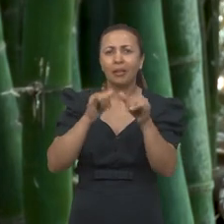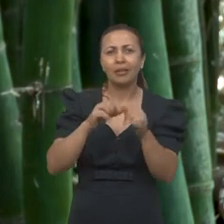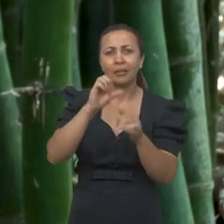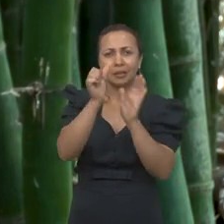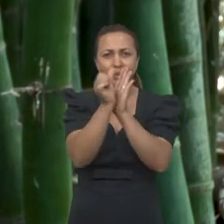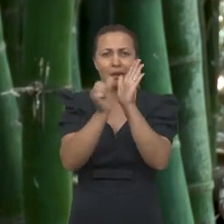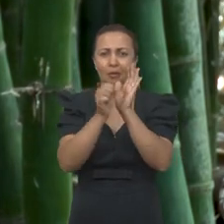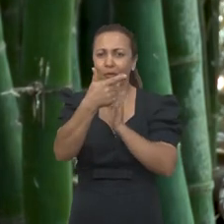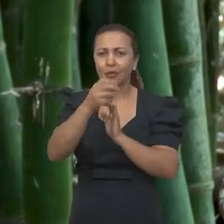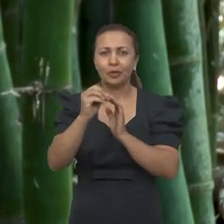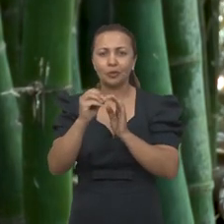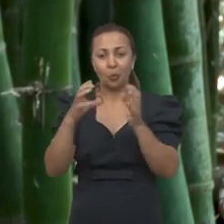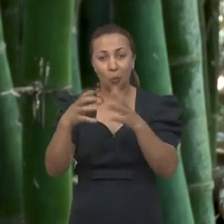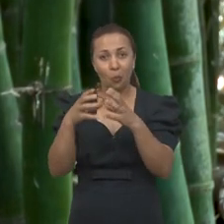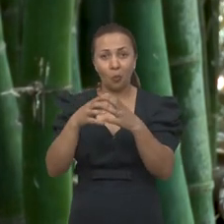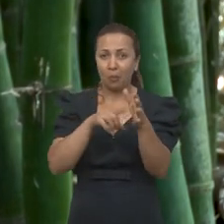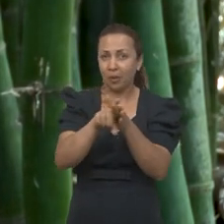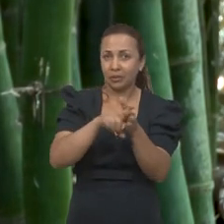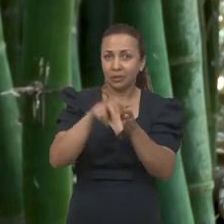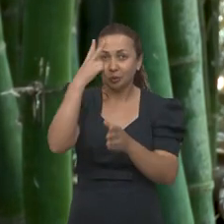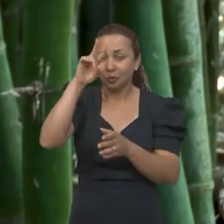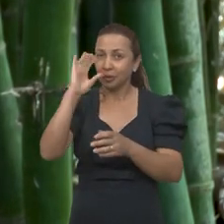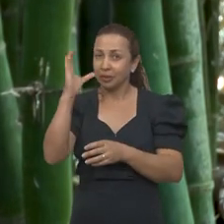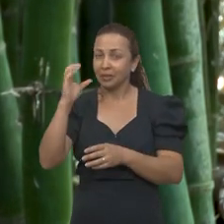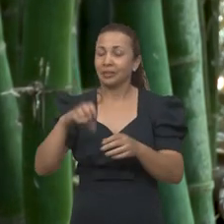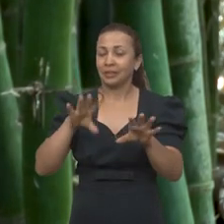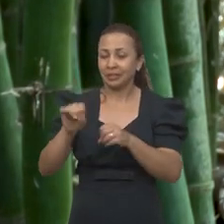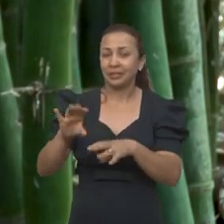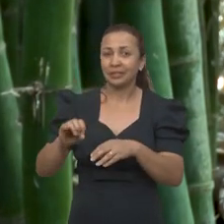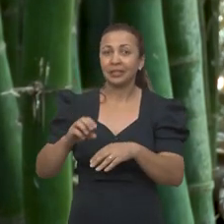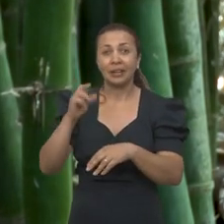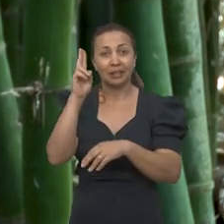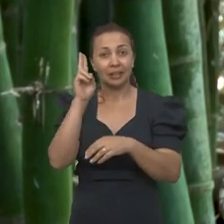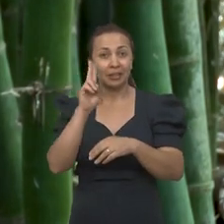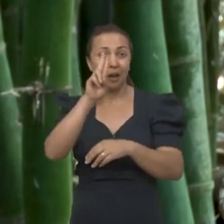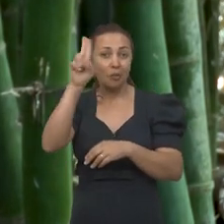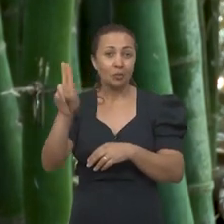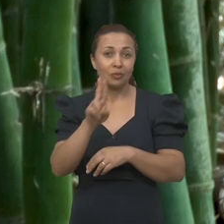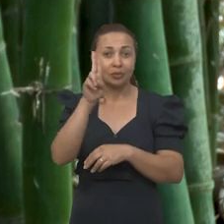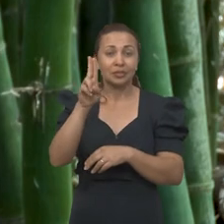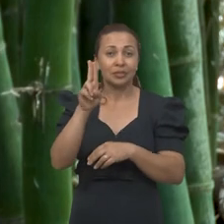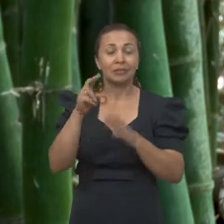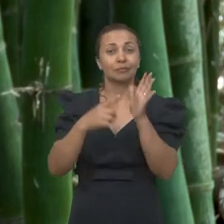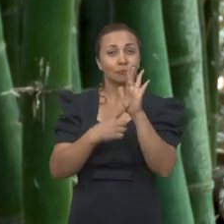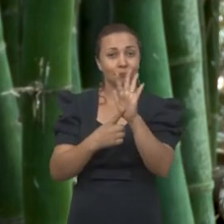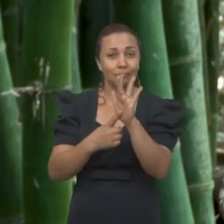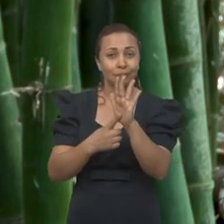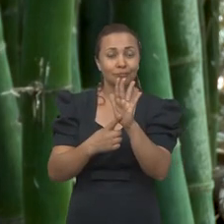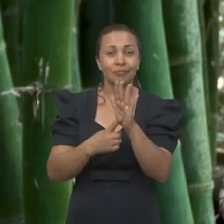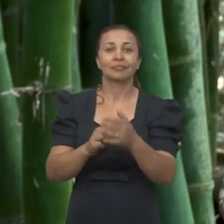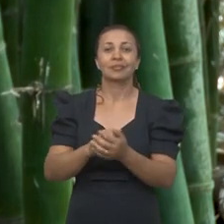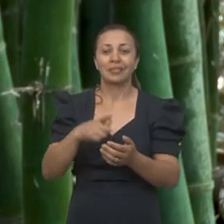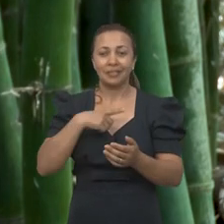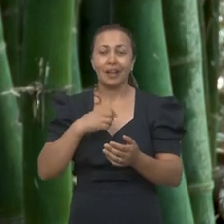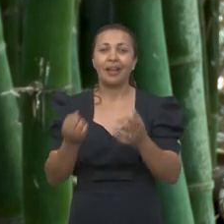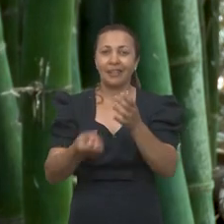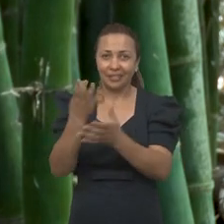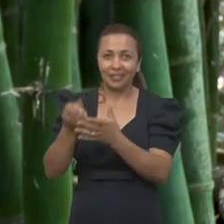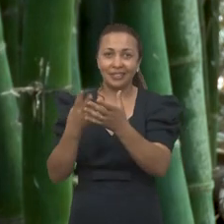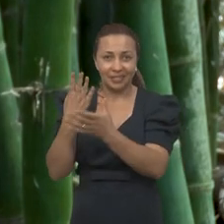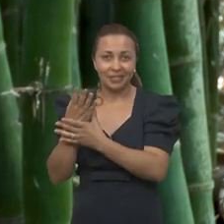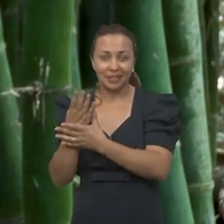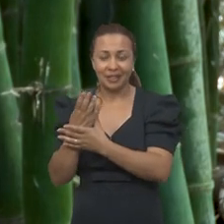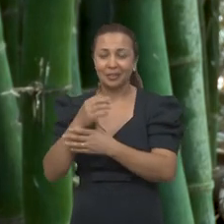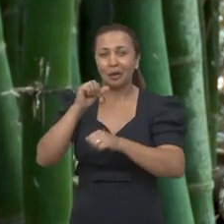XX? Um grupo de pesquisa em história da ciência e ensino da Universidade Estadual da Paraíba tem recriado equipamentos